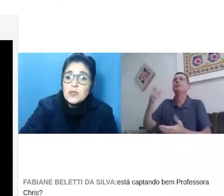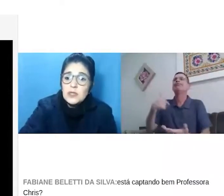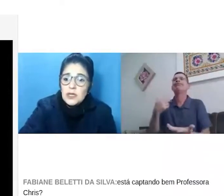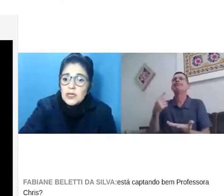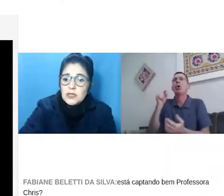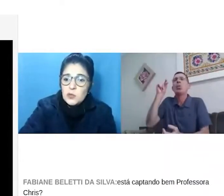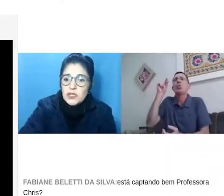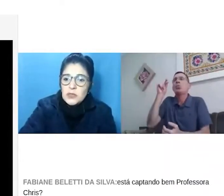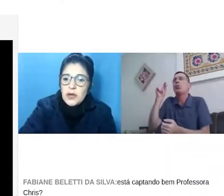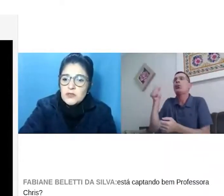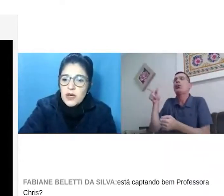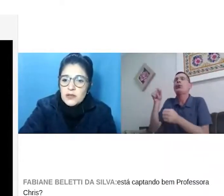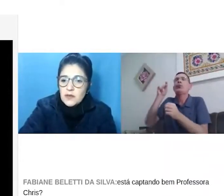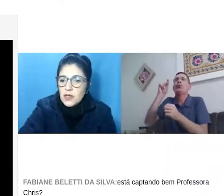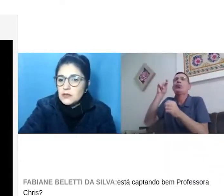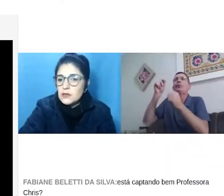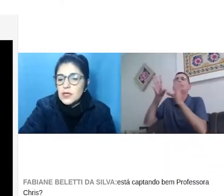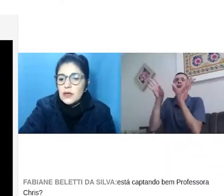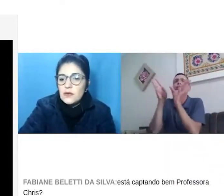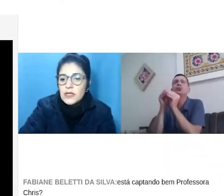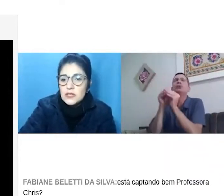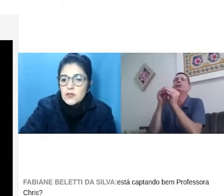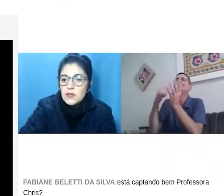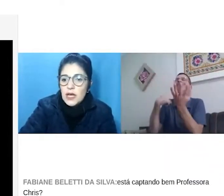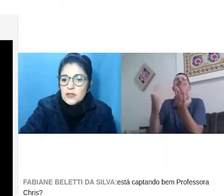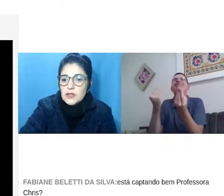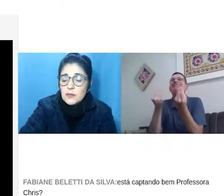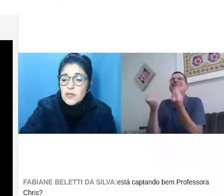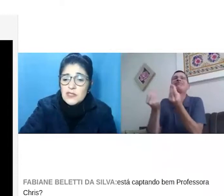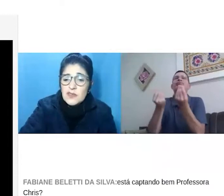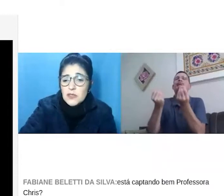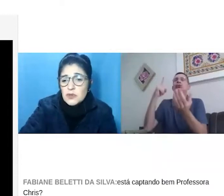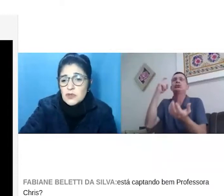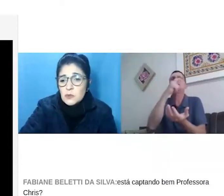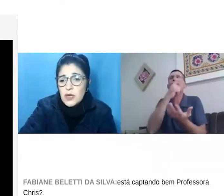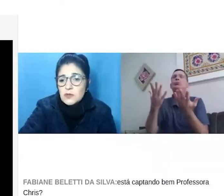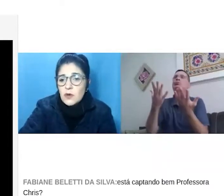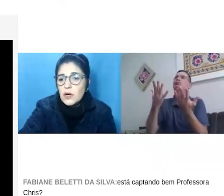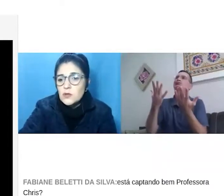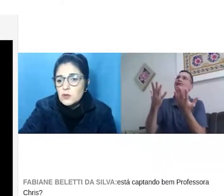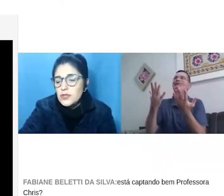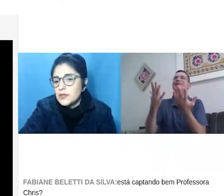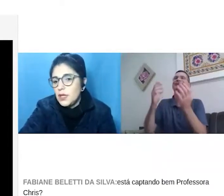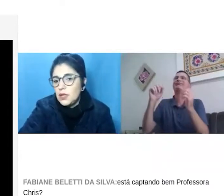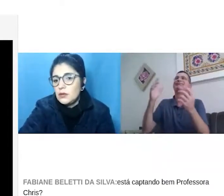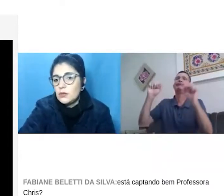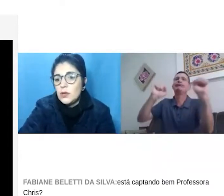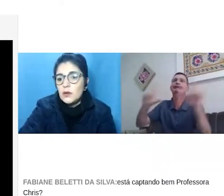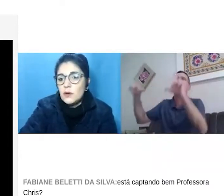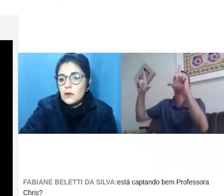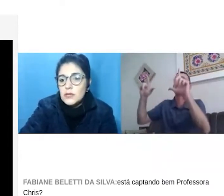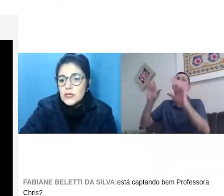nós temos interesse de participar de vários eventos, várias atividades. Mas, às vezes, as pessoas passam só o resumo escrito